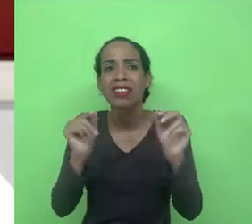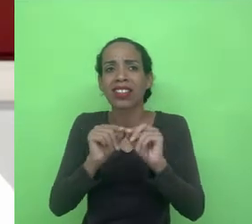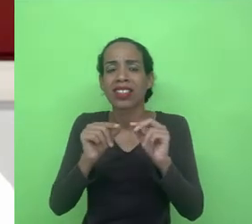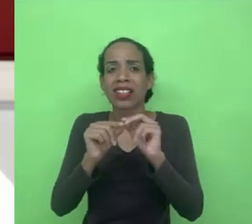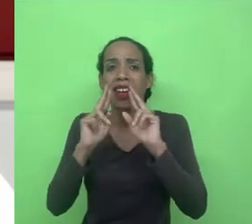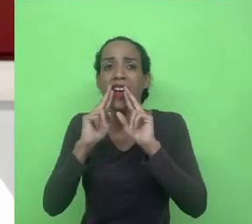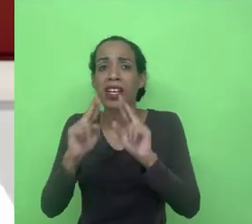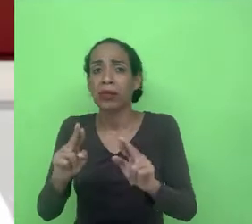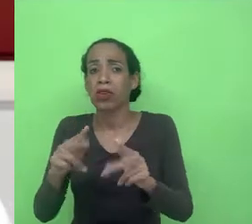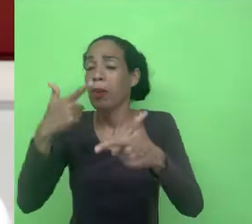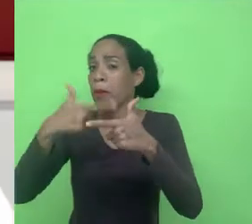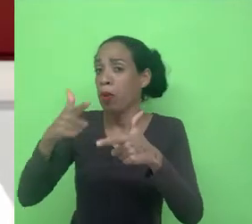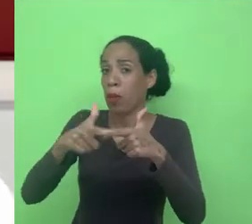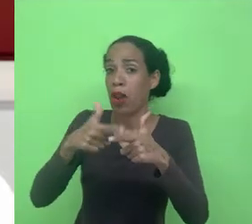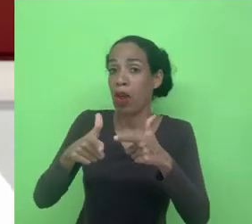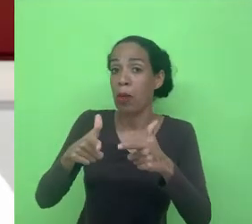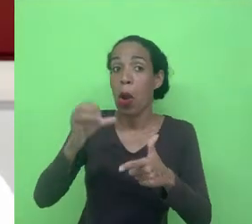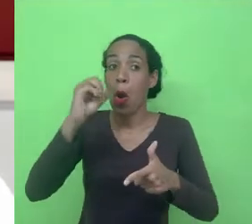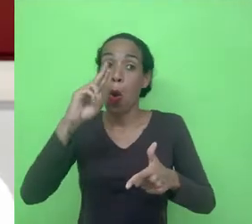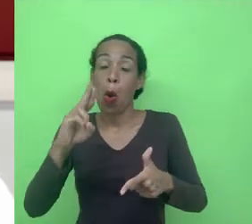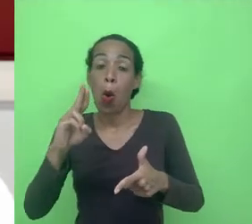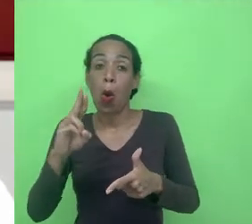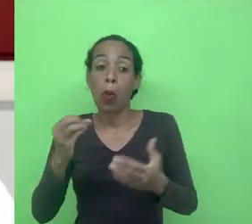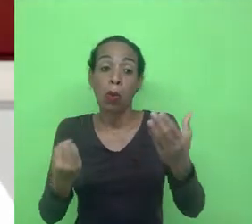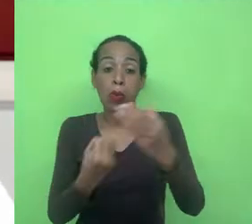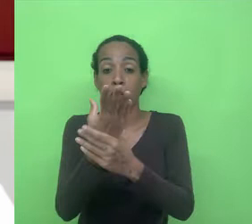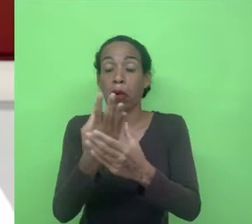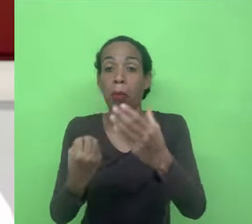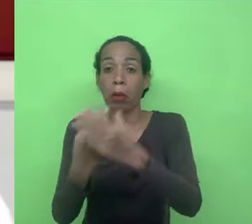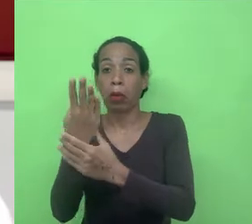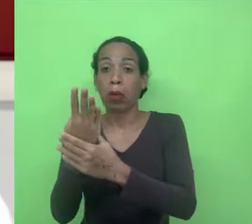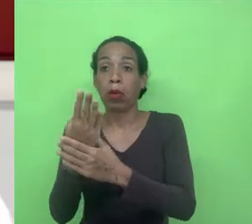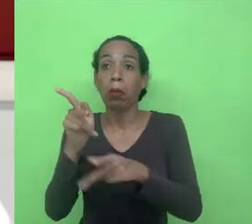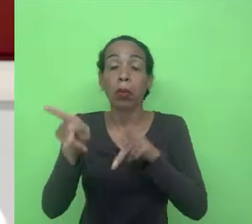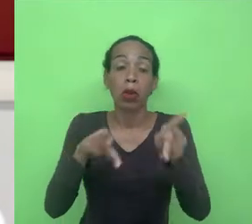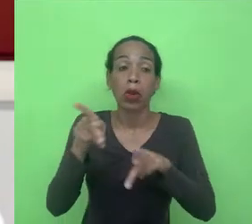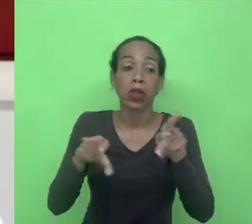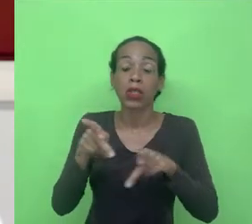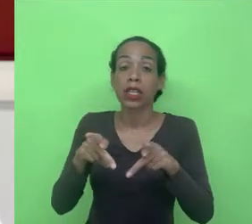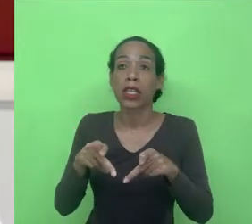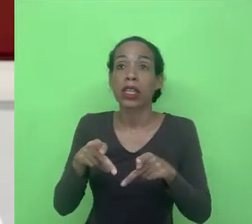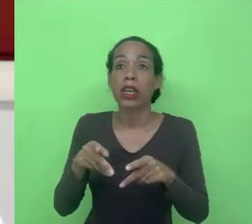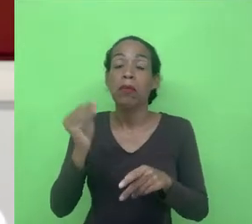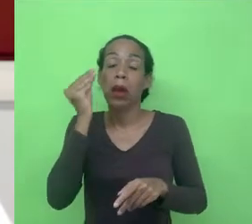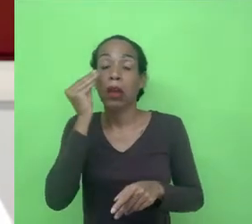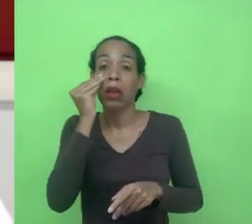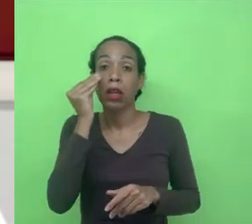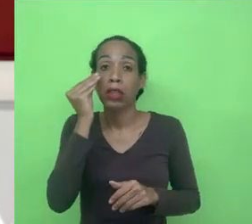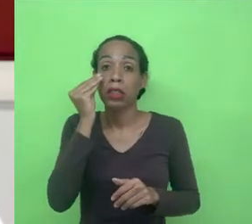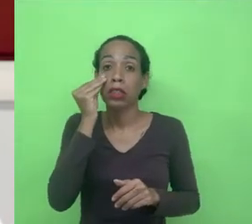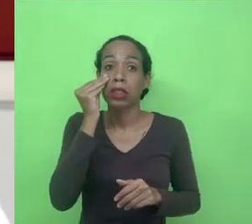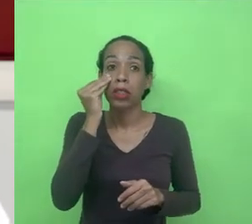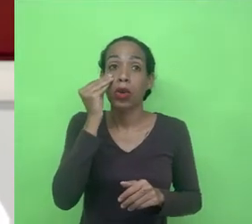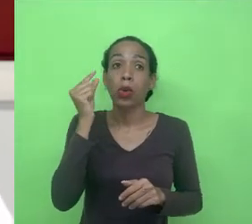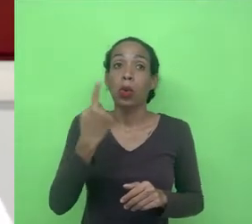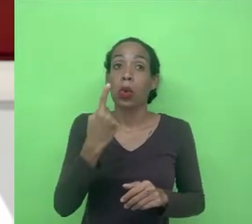problema ou como está aparecendo para mim a partir do seu projeto, você pretende caracterizar uma situação.